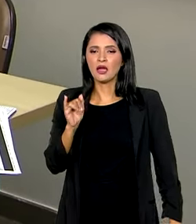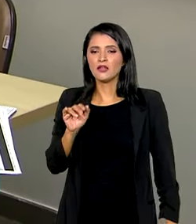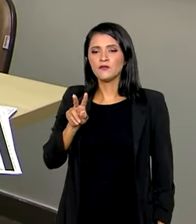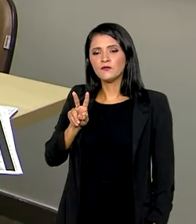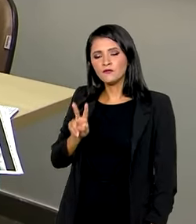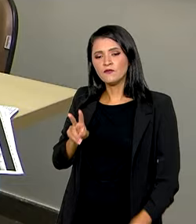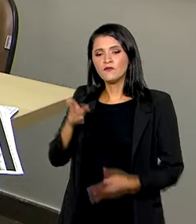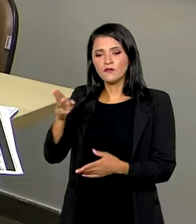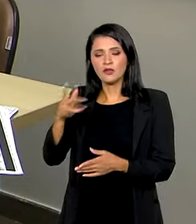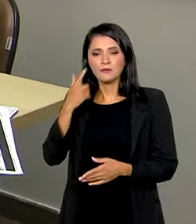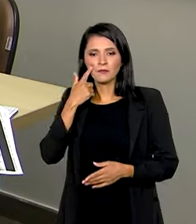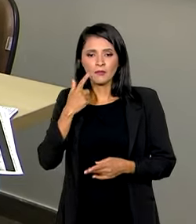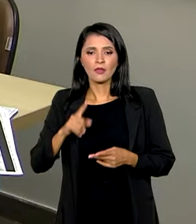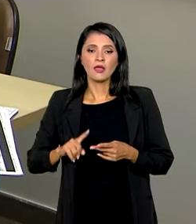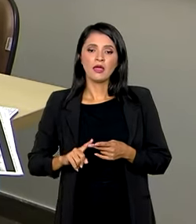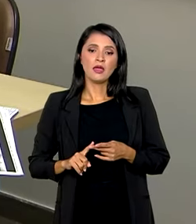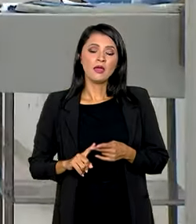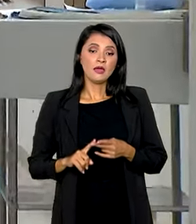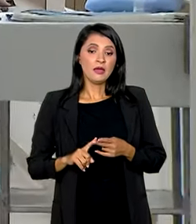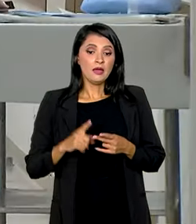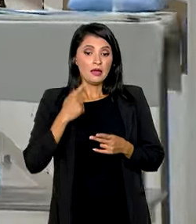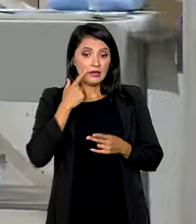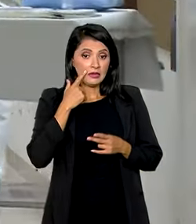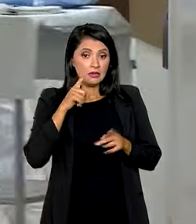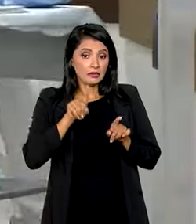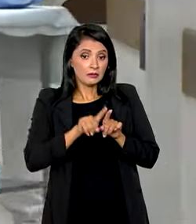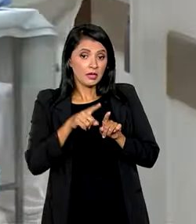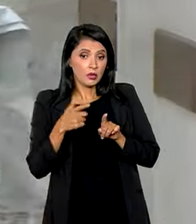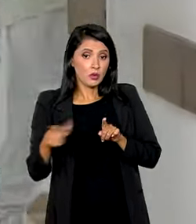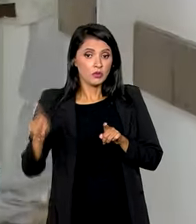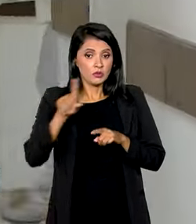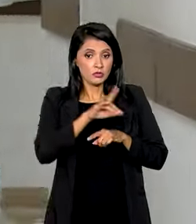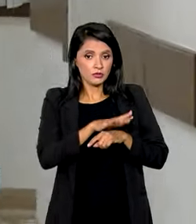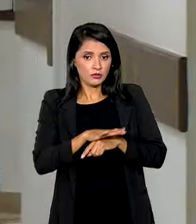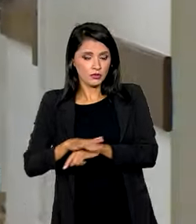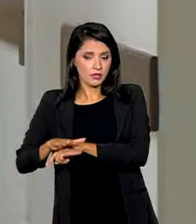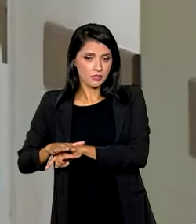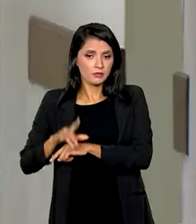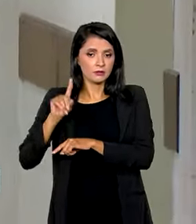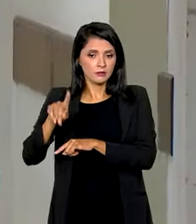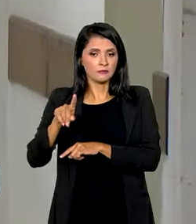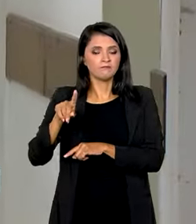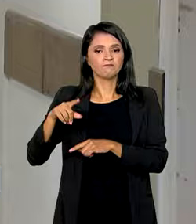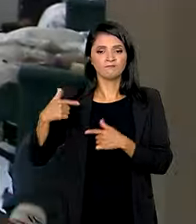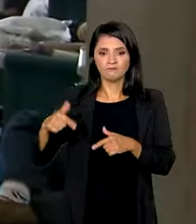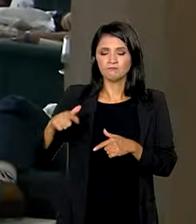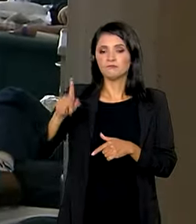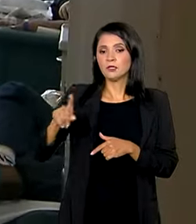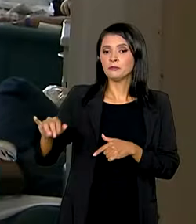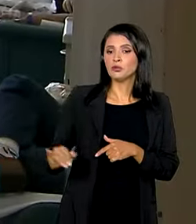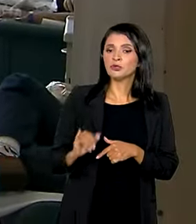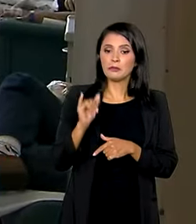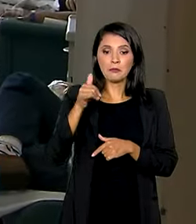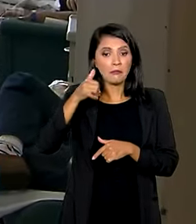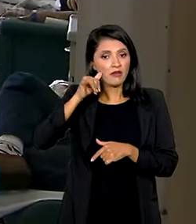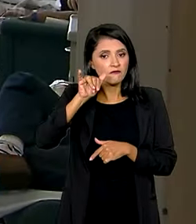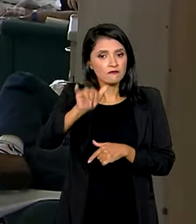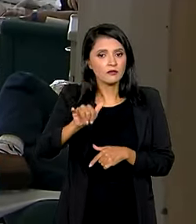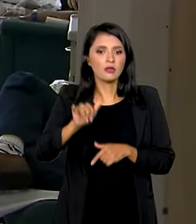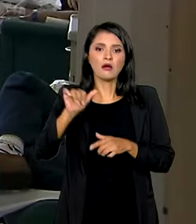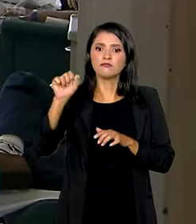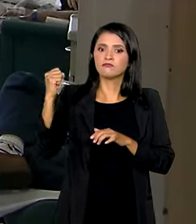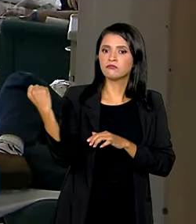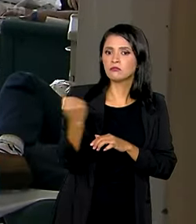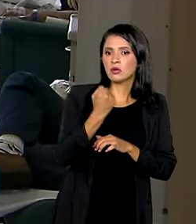imunodepressão avançada. E no caso das outras doenças, ações essenciais para evitar casos graves,